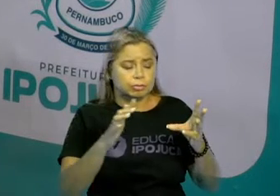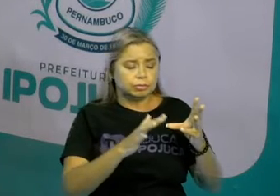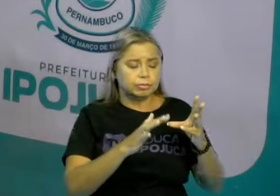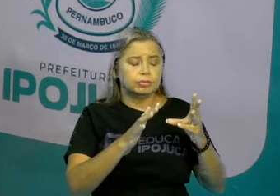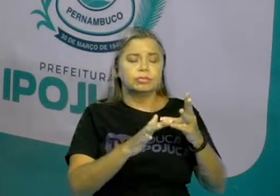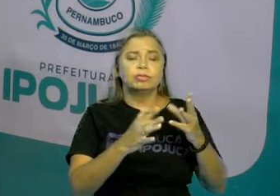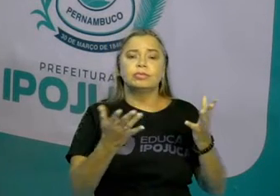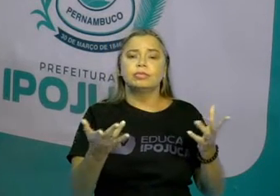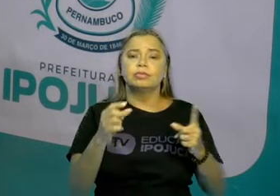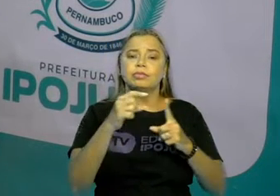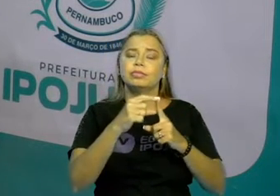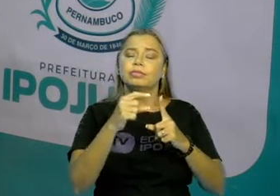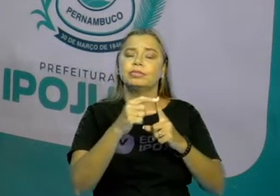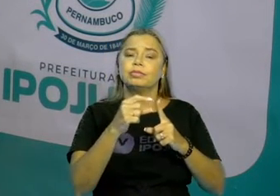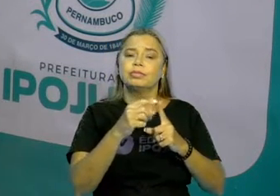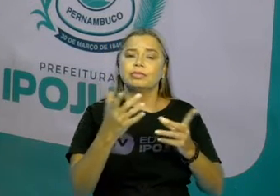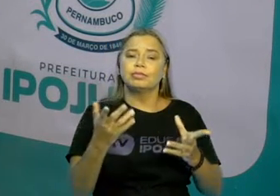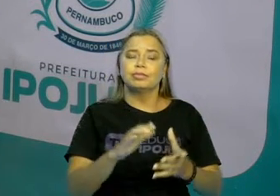vogais dessa palavra?